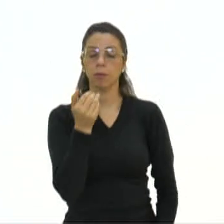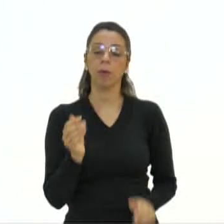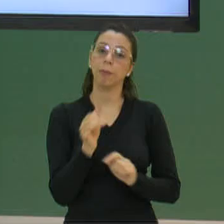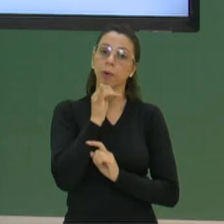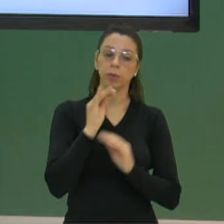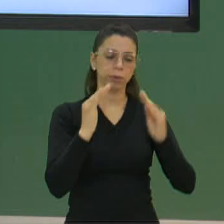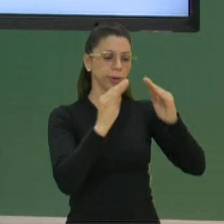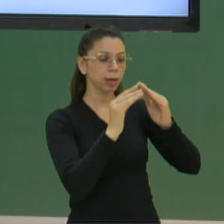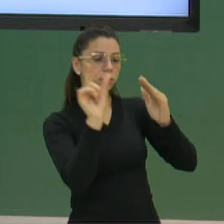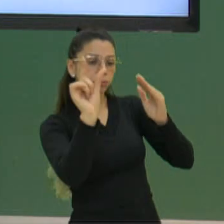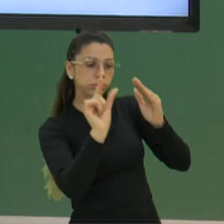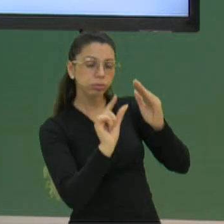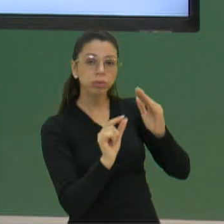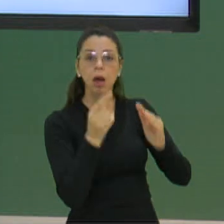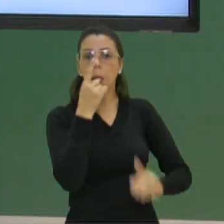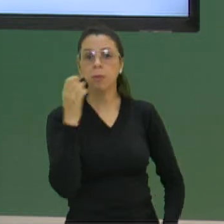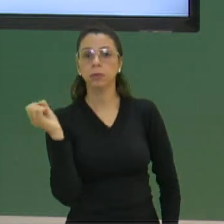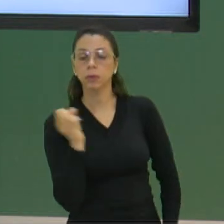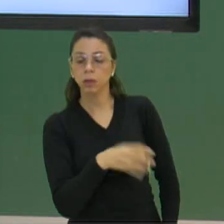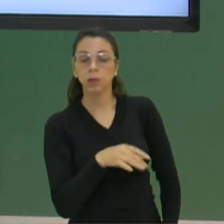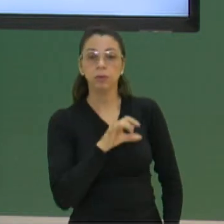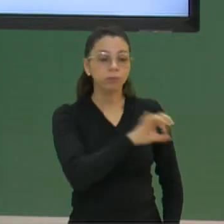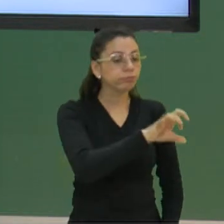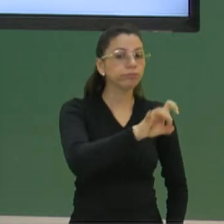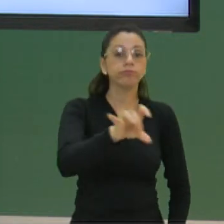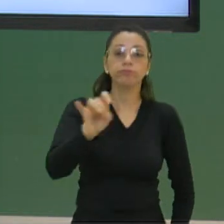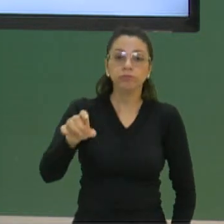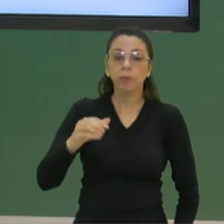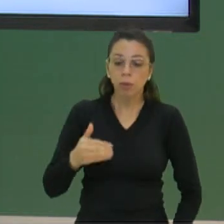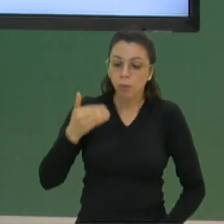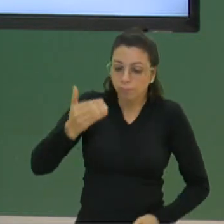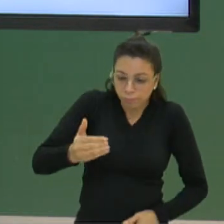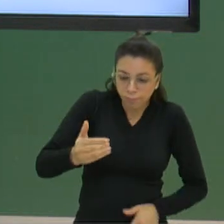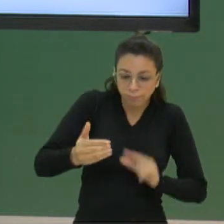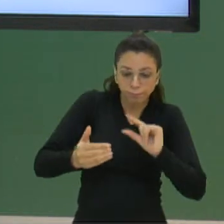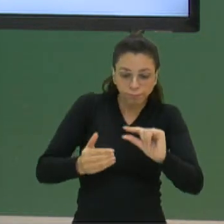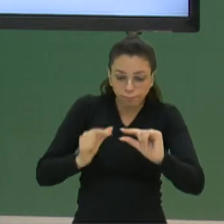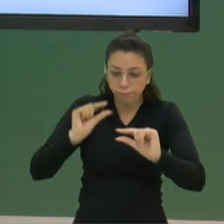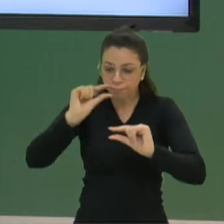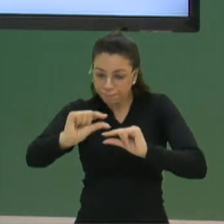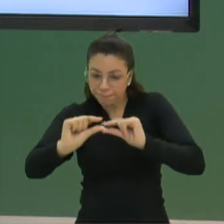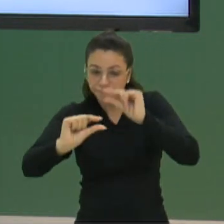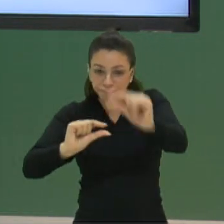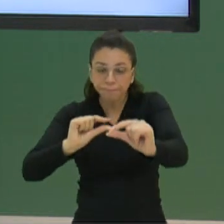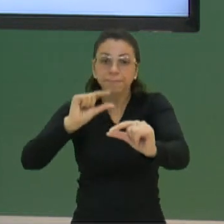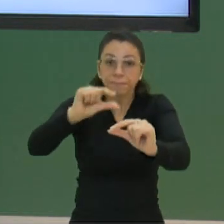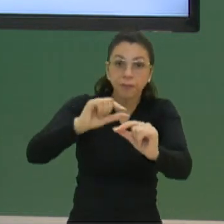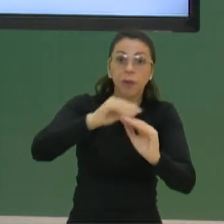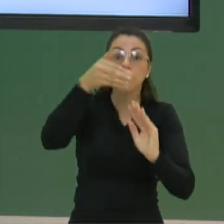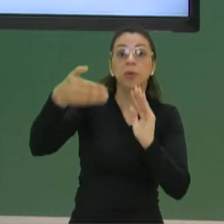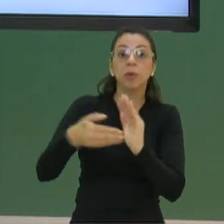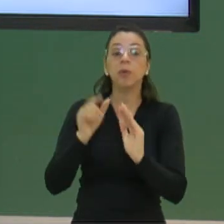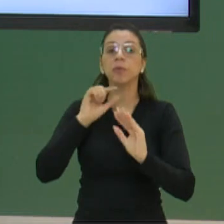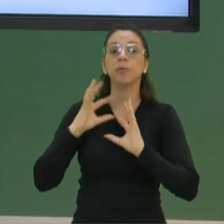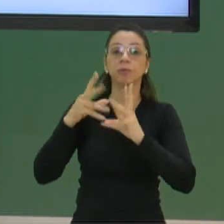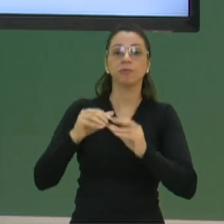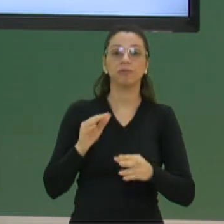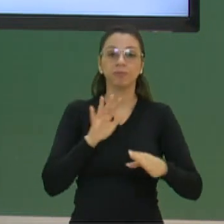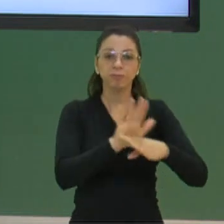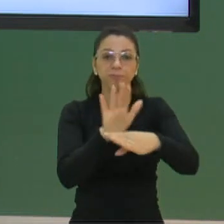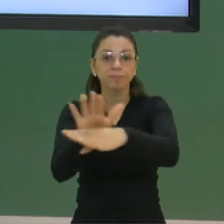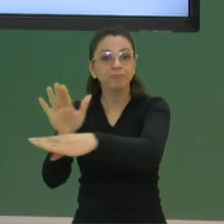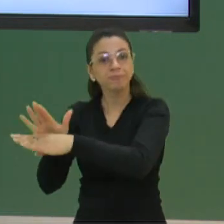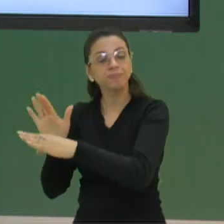casa, diminua. Assim, se cada um fazer um pouquinho, no final, todo mundo vai ter contribuído para melhorar essa questão.